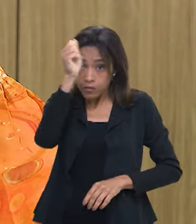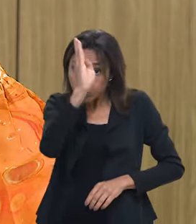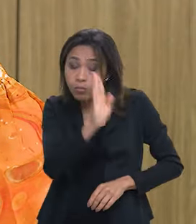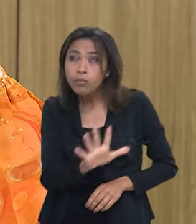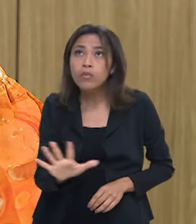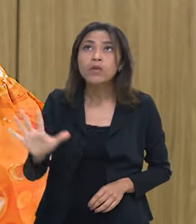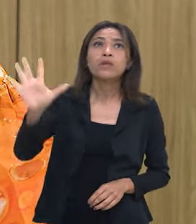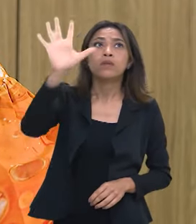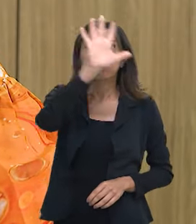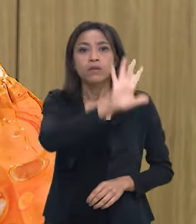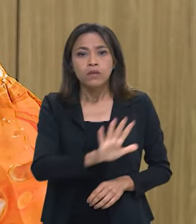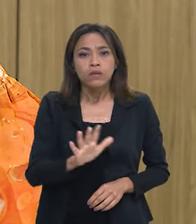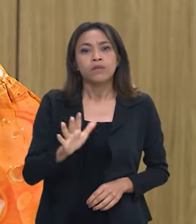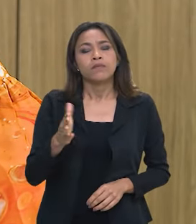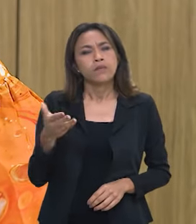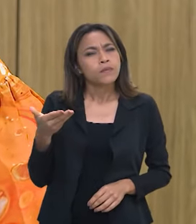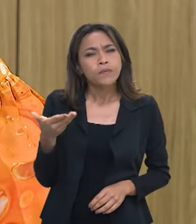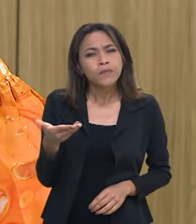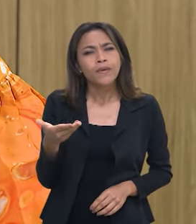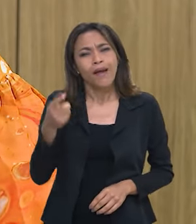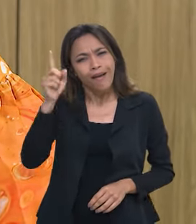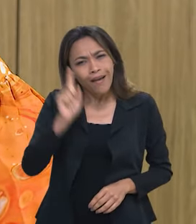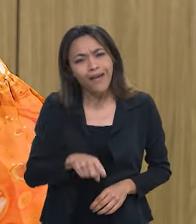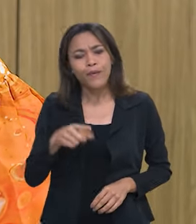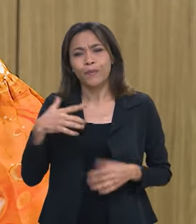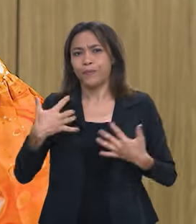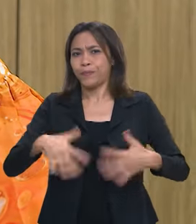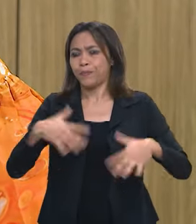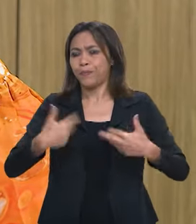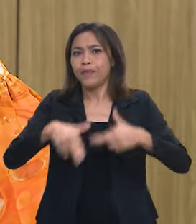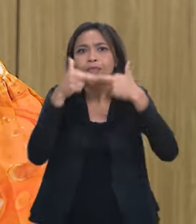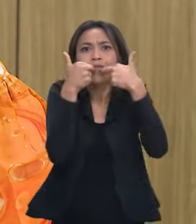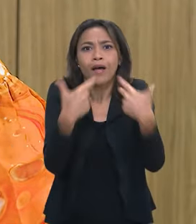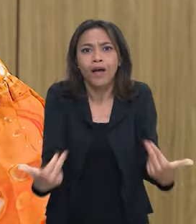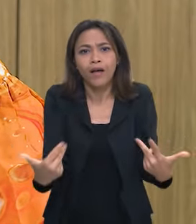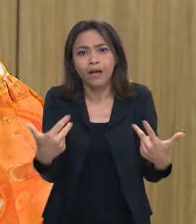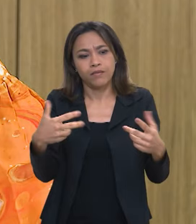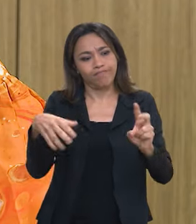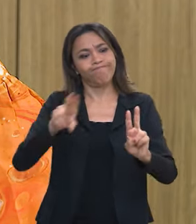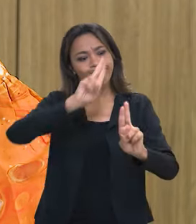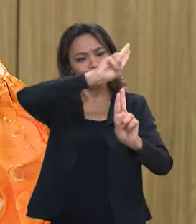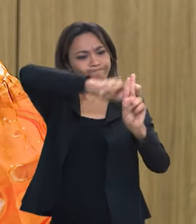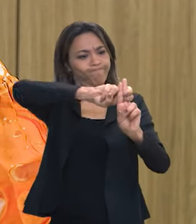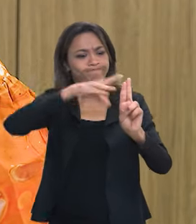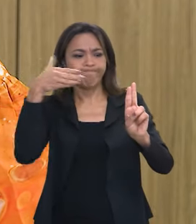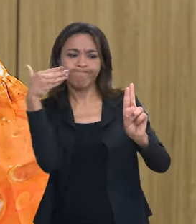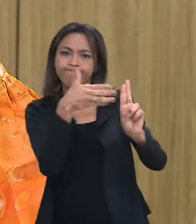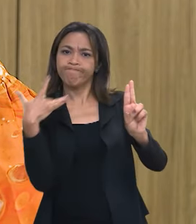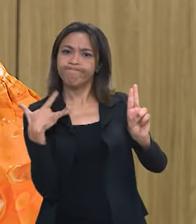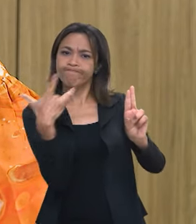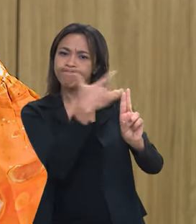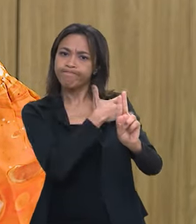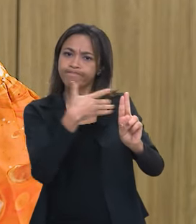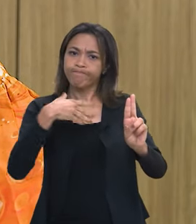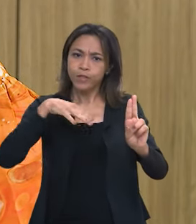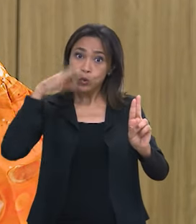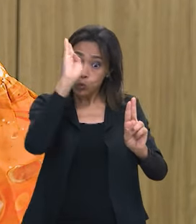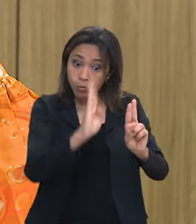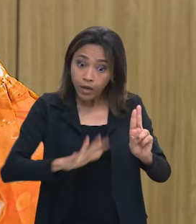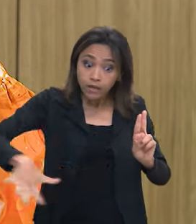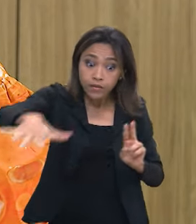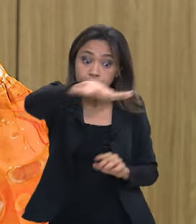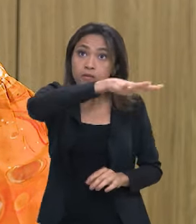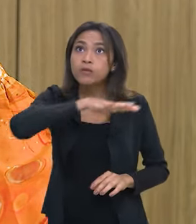nacional dessa que é, a meu ver, a maior inovação em saúde, um sistema universal